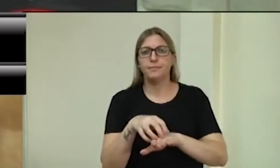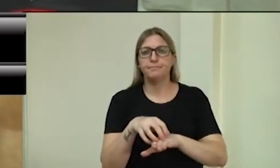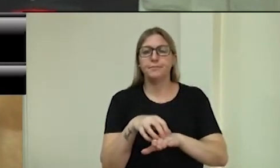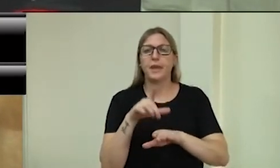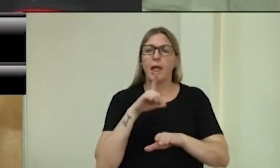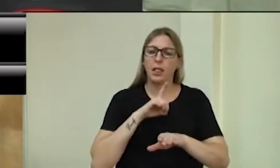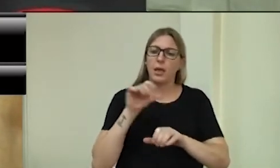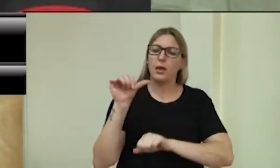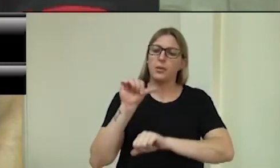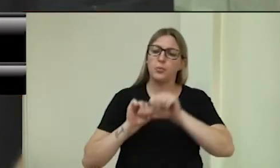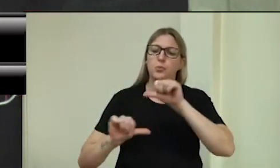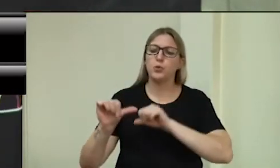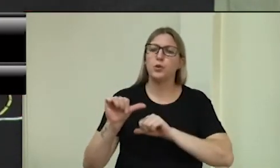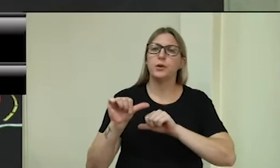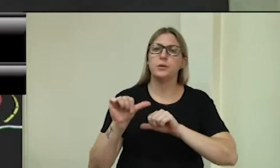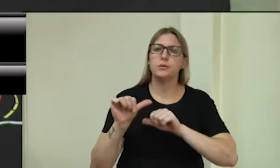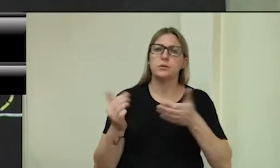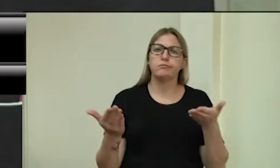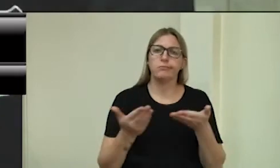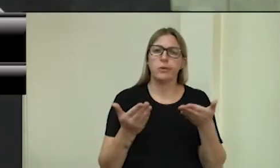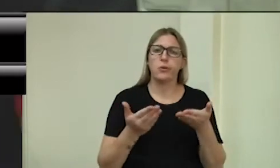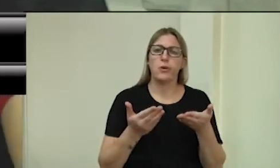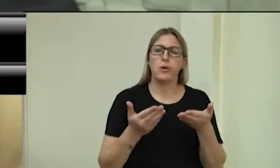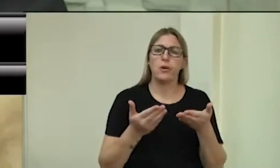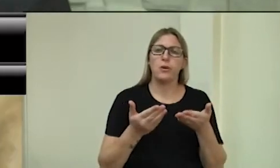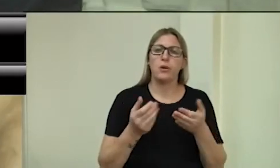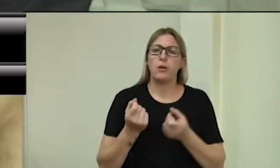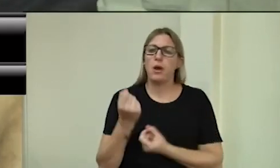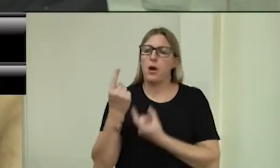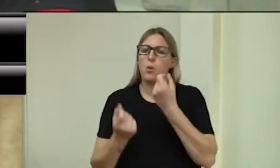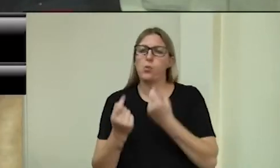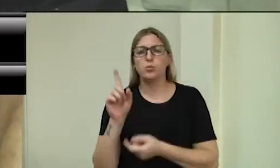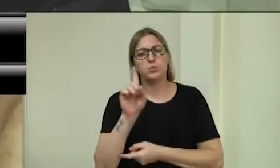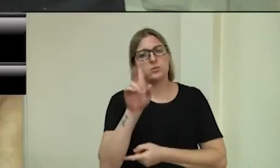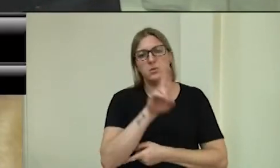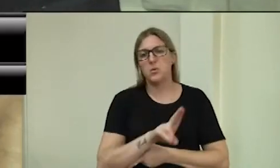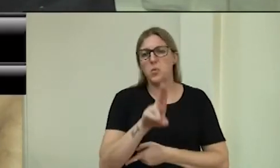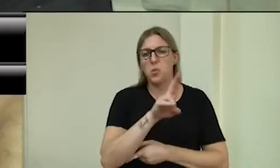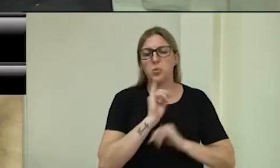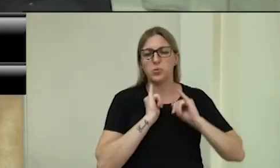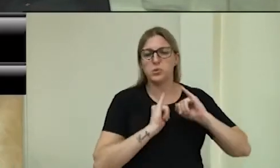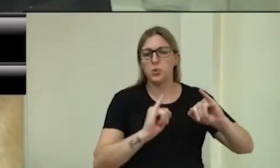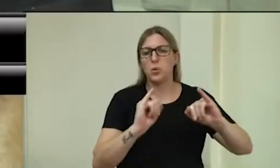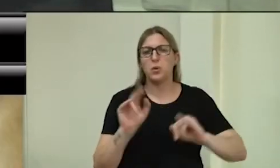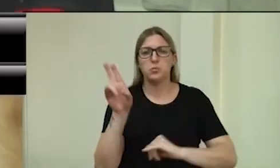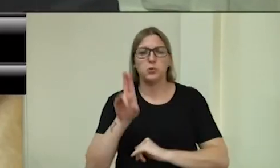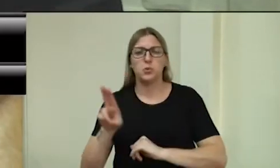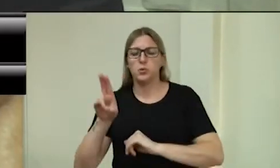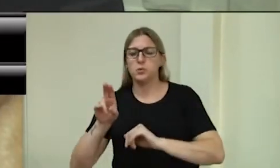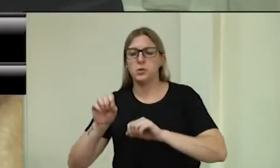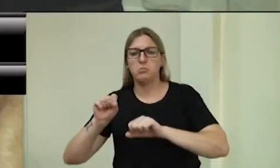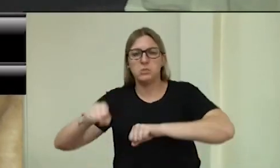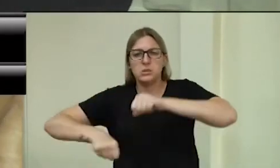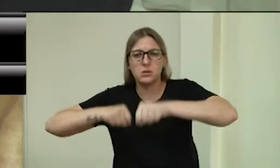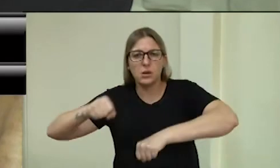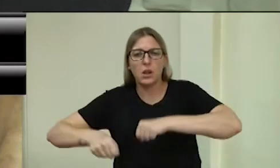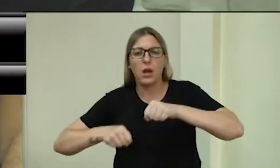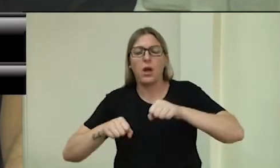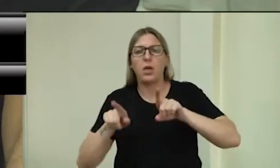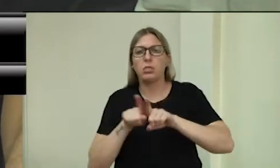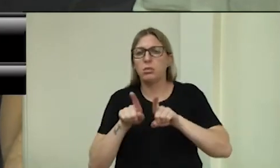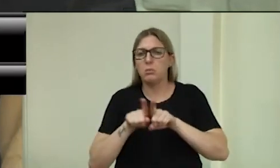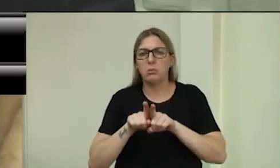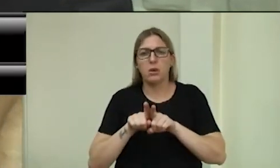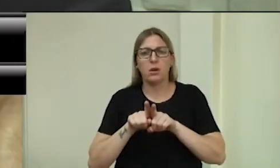de transporte urbano para outros meios, motocicleta, bicicleta, Uber, garupa,